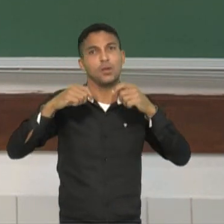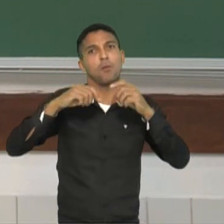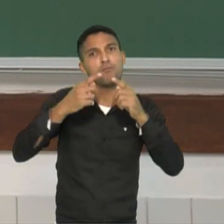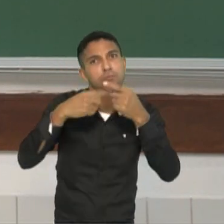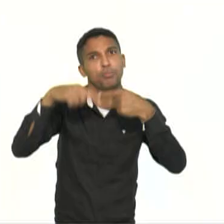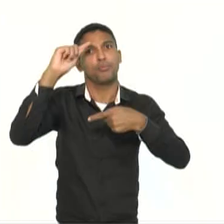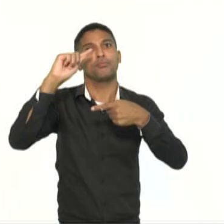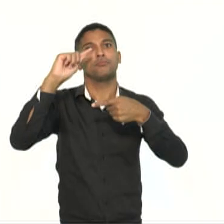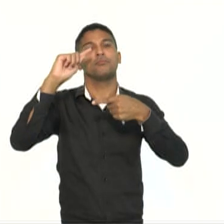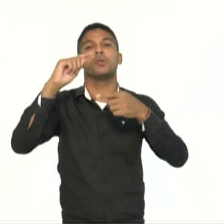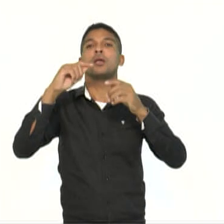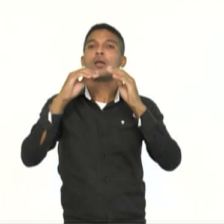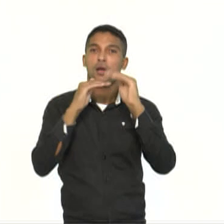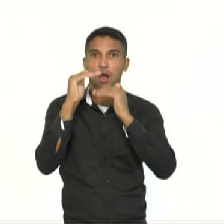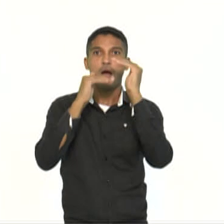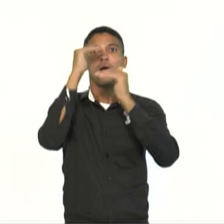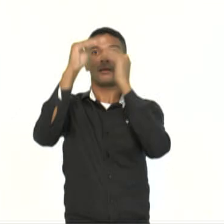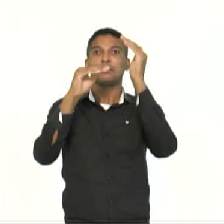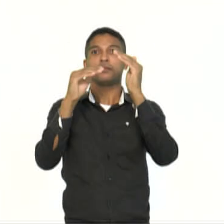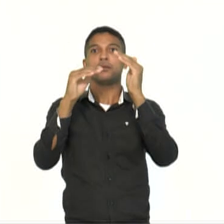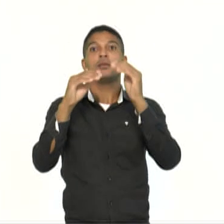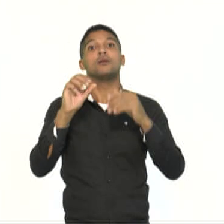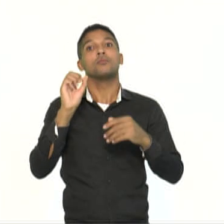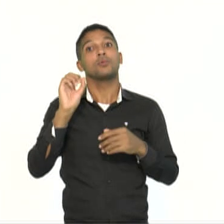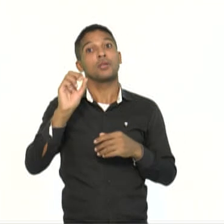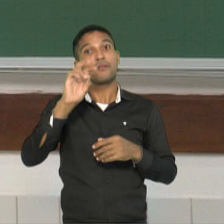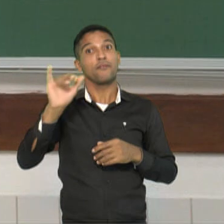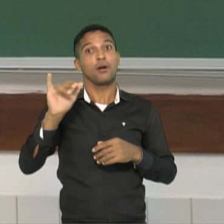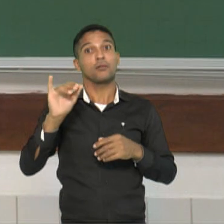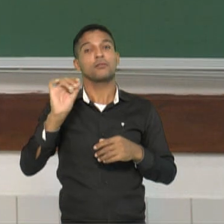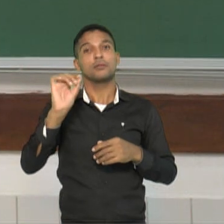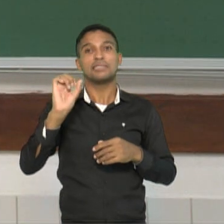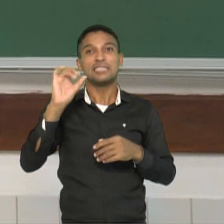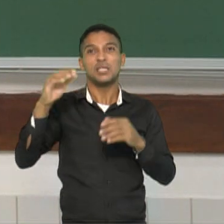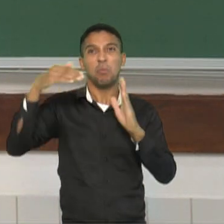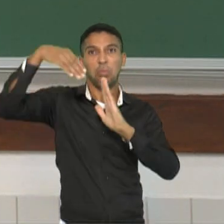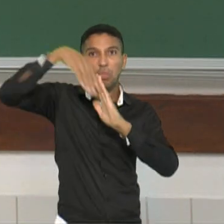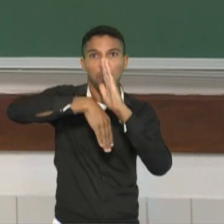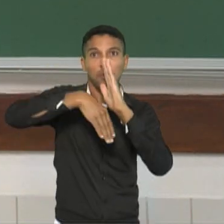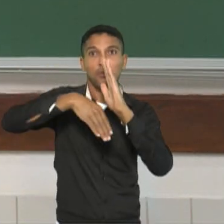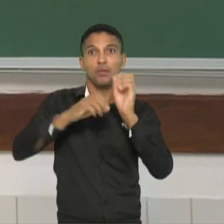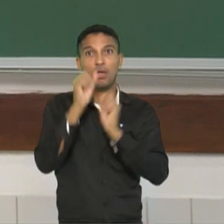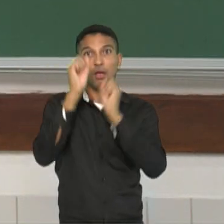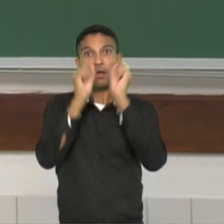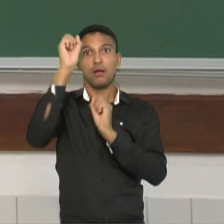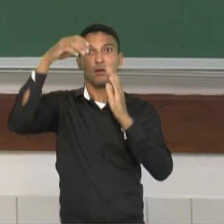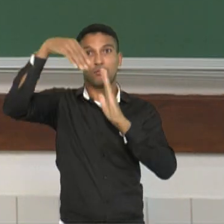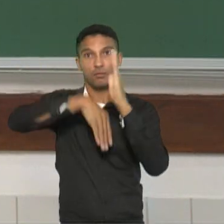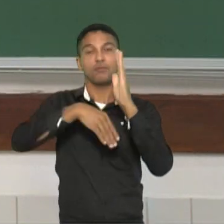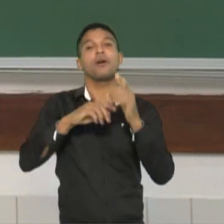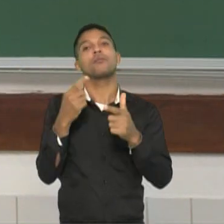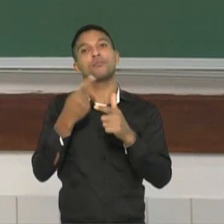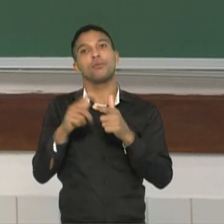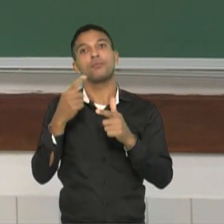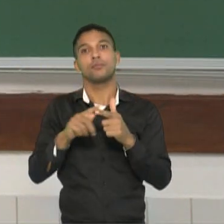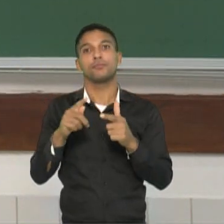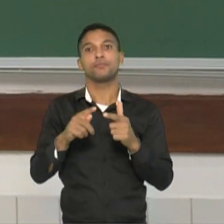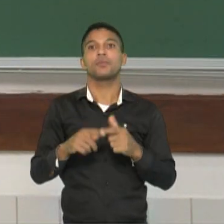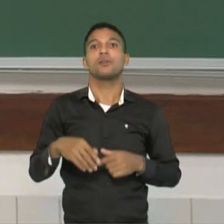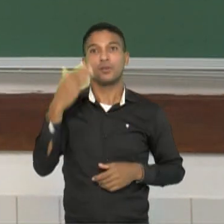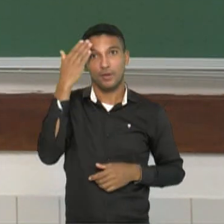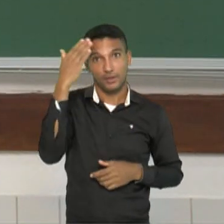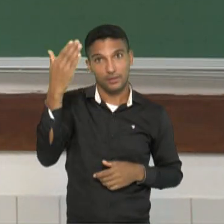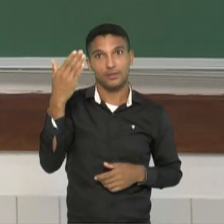desindustrialização se tornará um grande problema. Então, eu agradeço a participação de cada um de vocês e